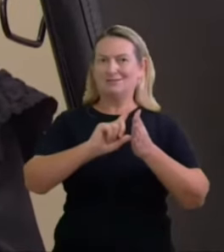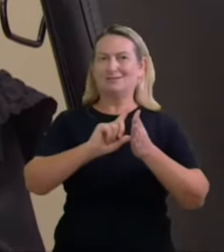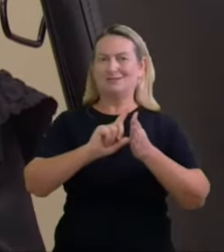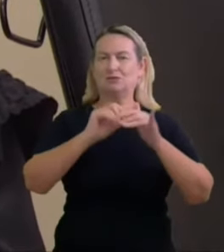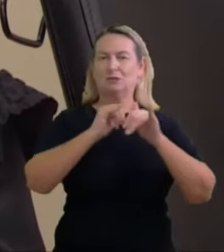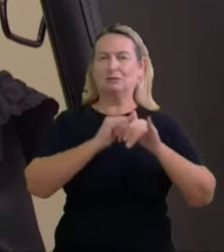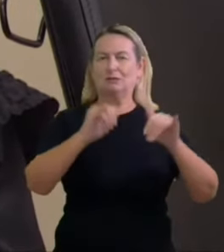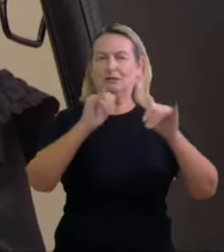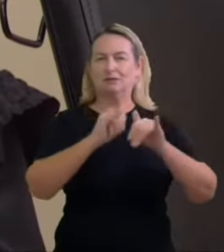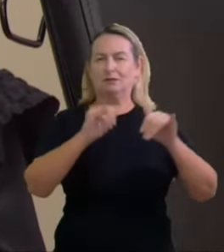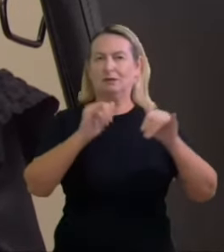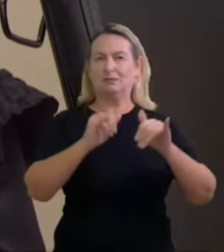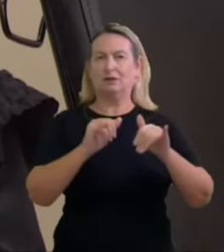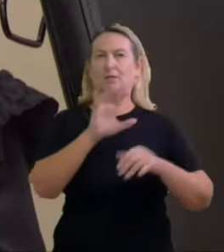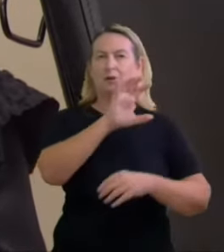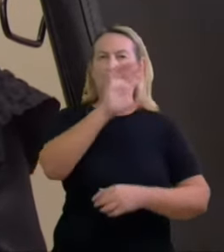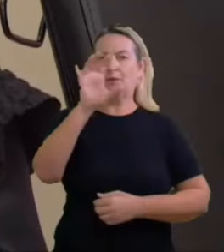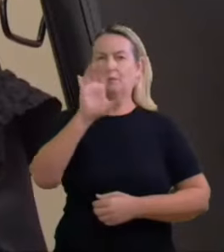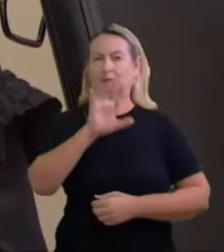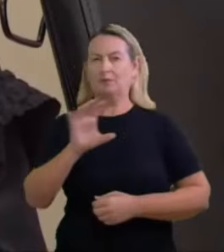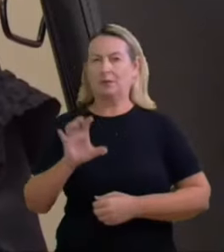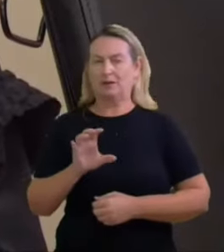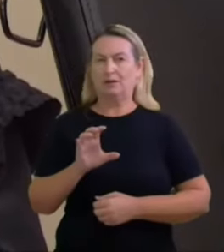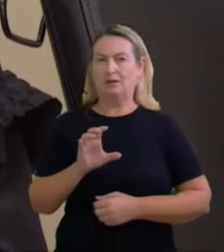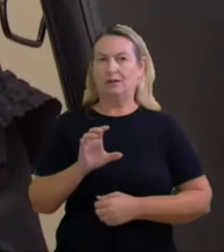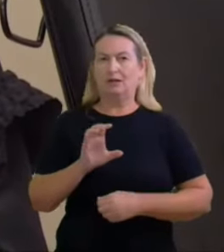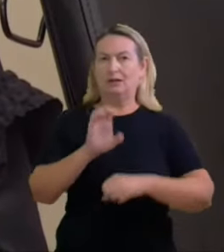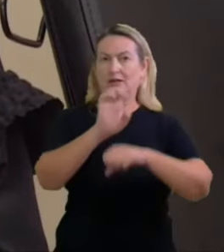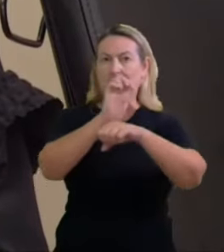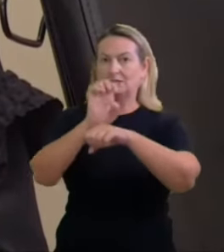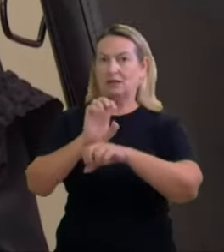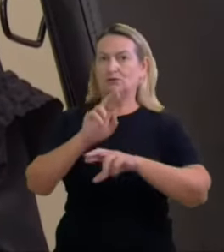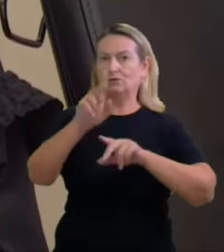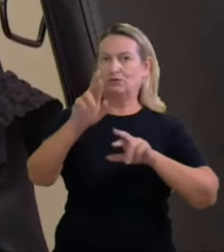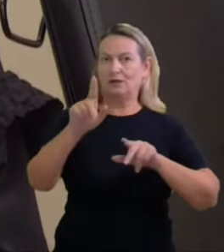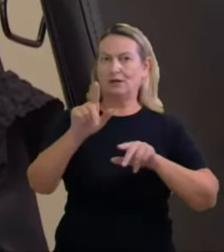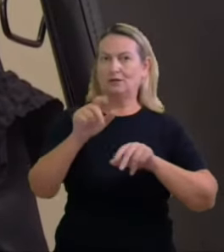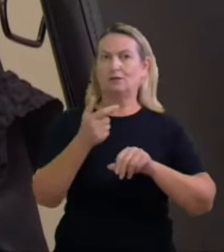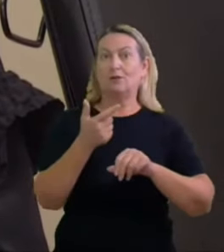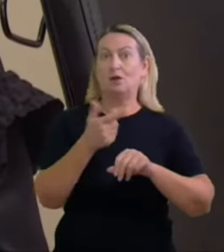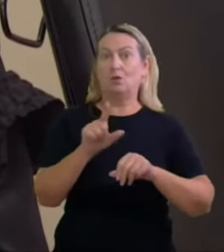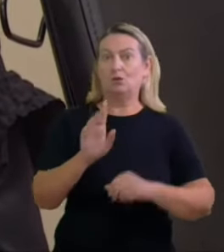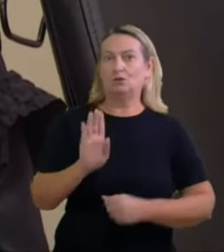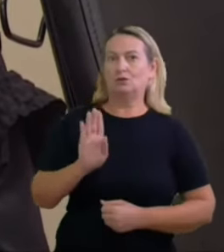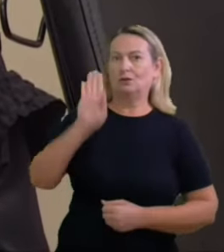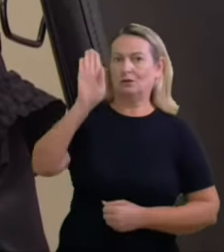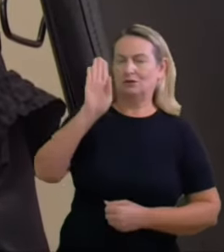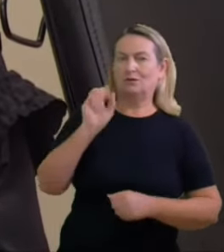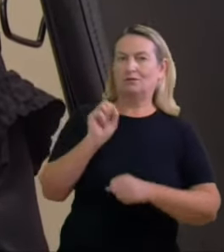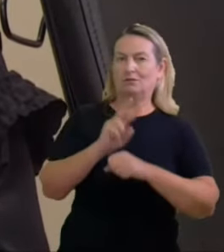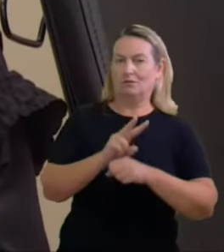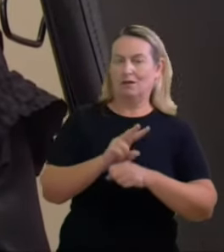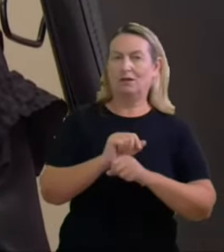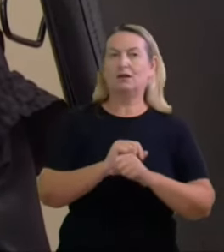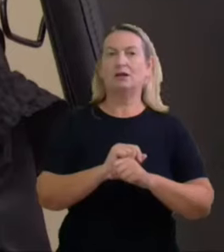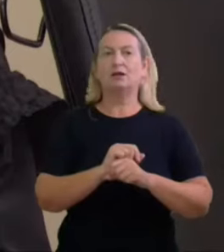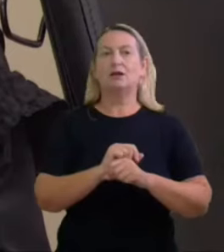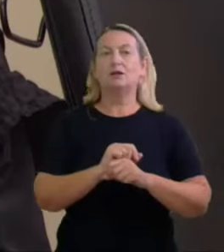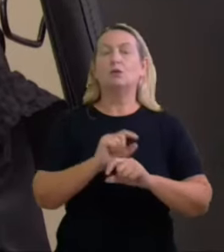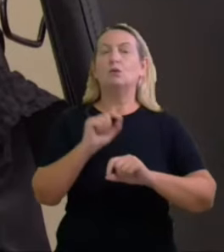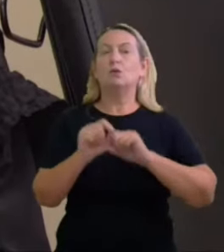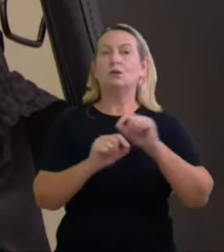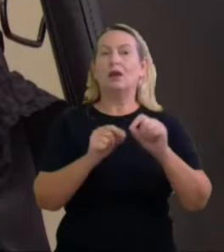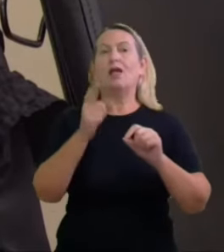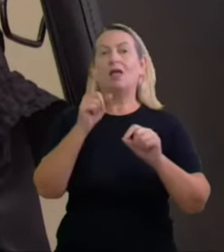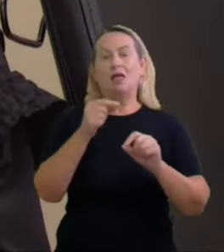estados e para outros cargos desde que tenham impacto na disputa eleitoral do Paraná devem ser computados como